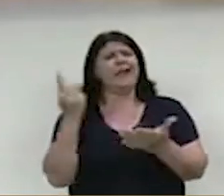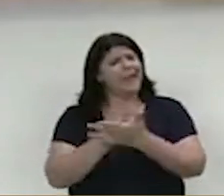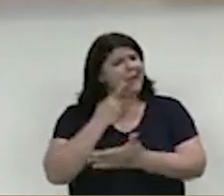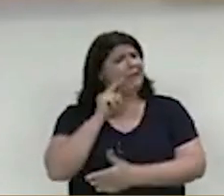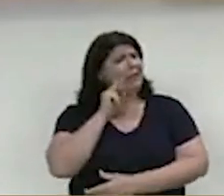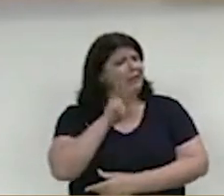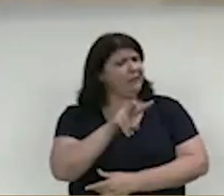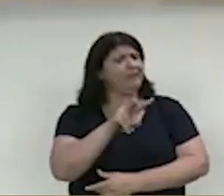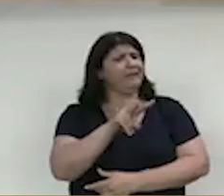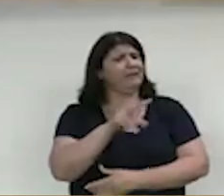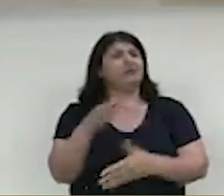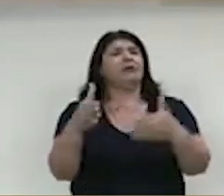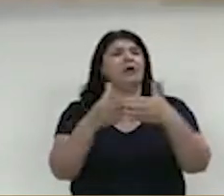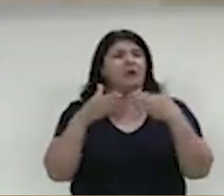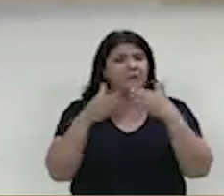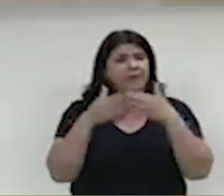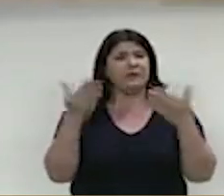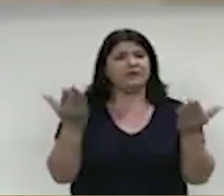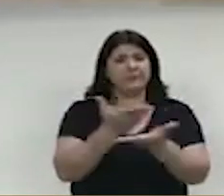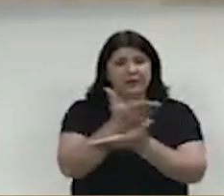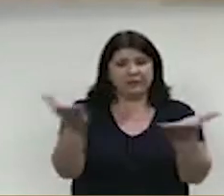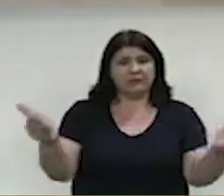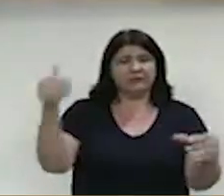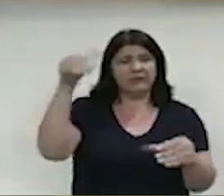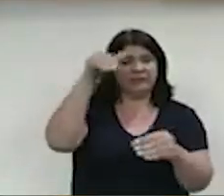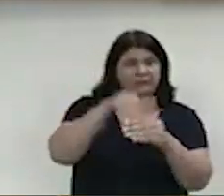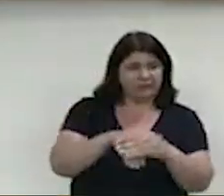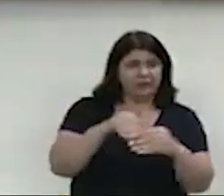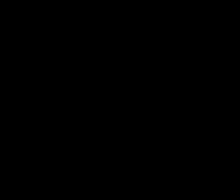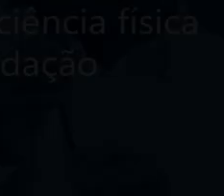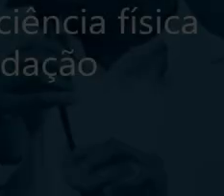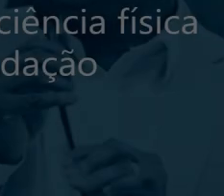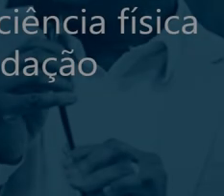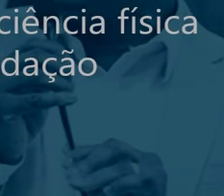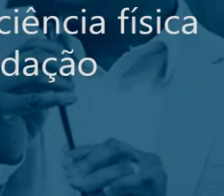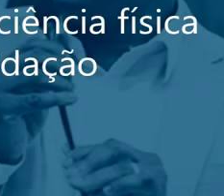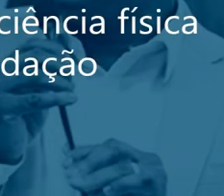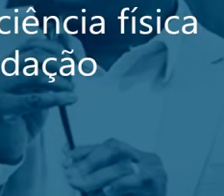isso, caros colegas, peço voto favorável ao requerimento. Obrigado.